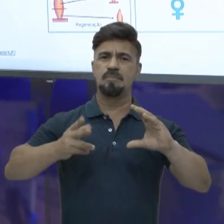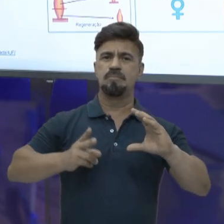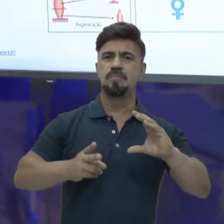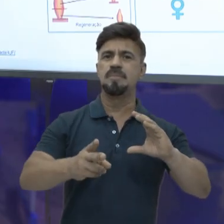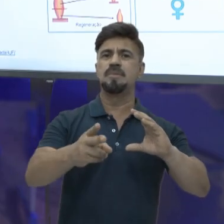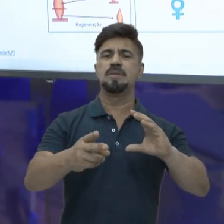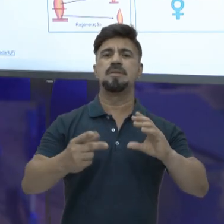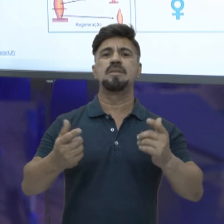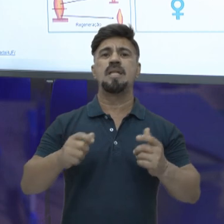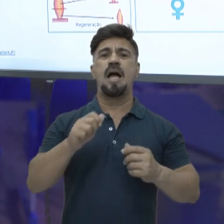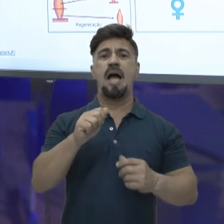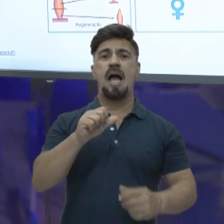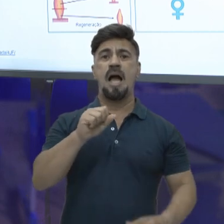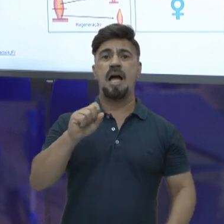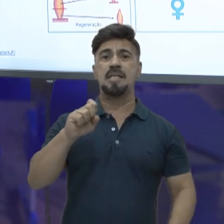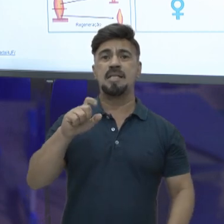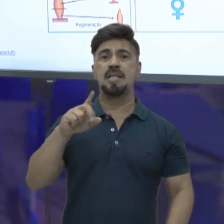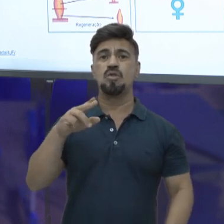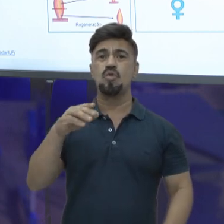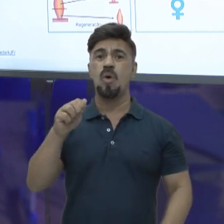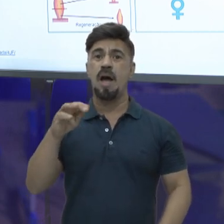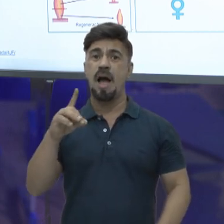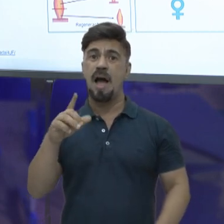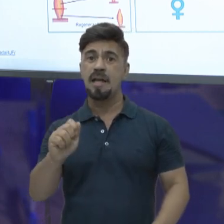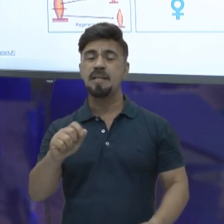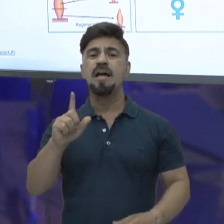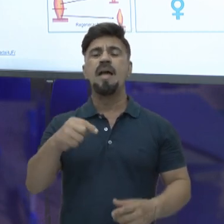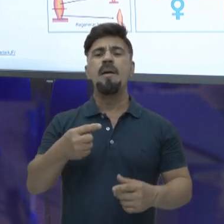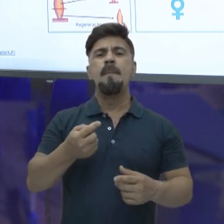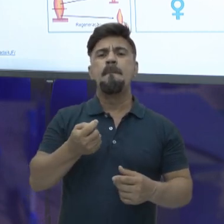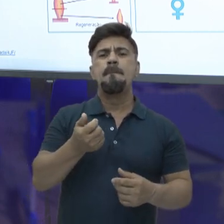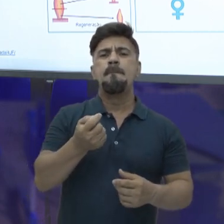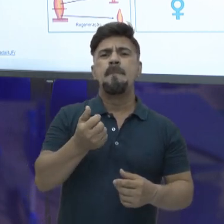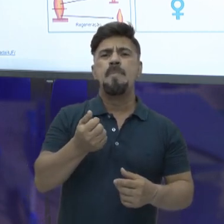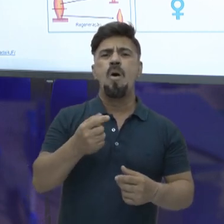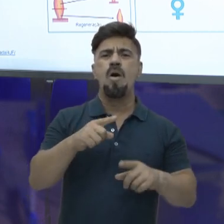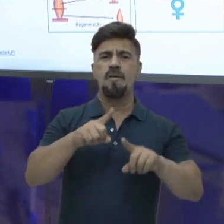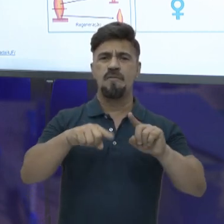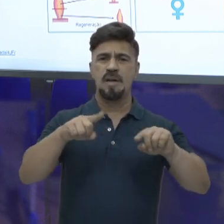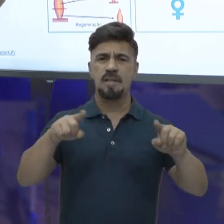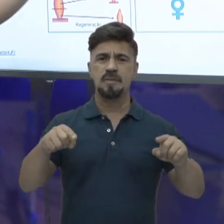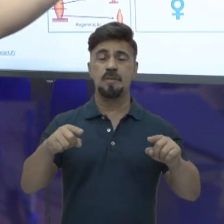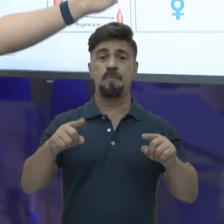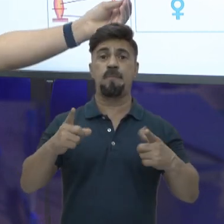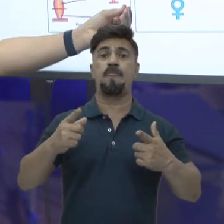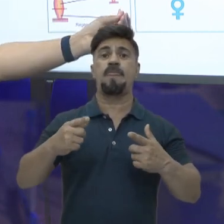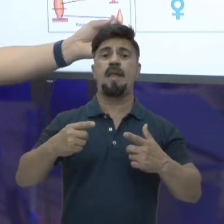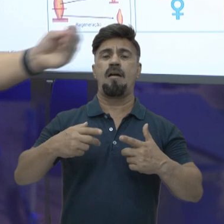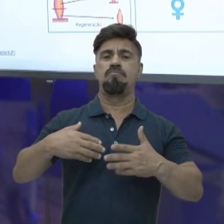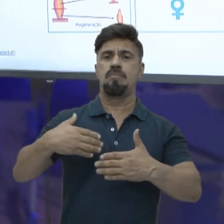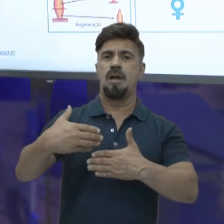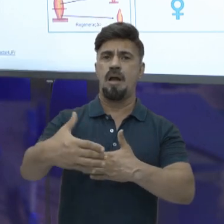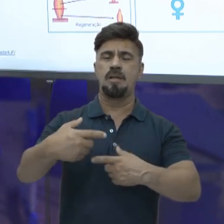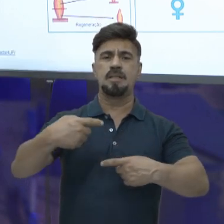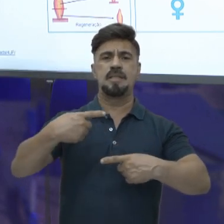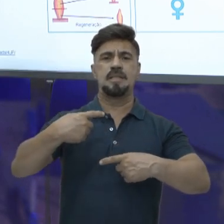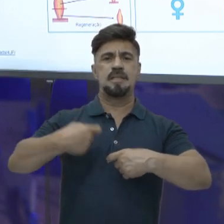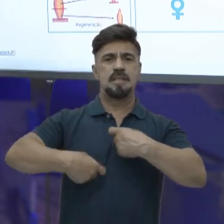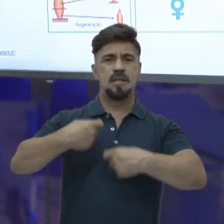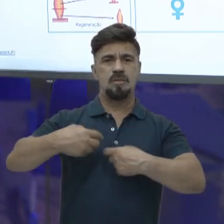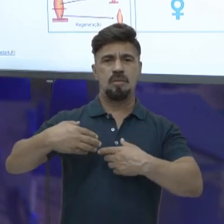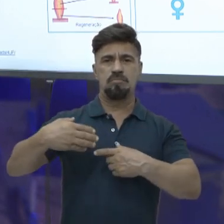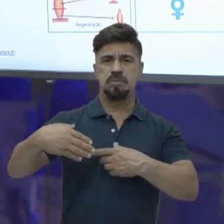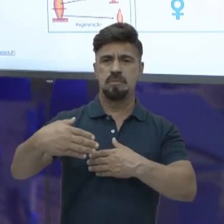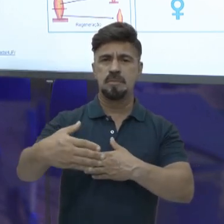assexuada eu mantenho essas características com pouquíssimas variações. Já na reprodução sexuada, essas